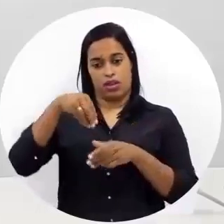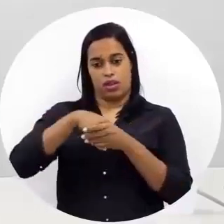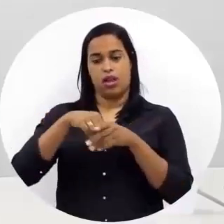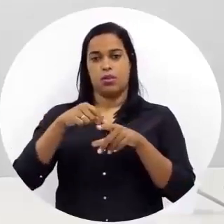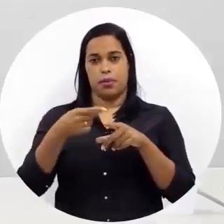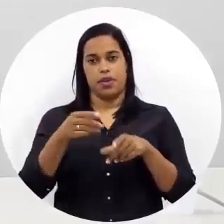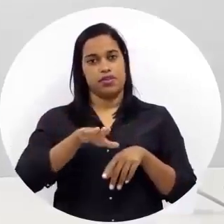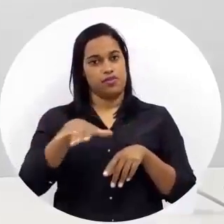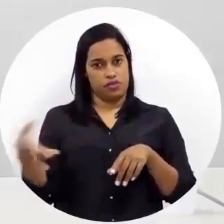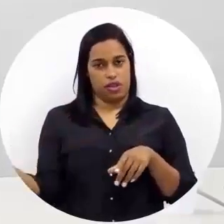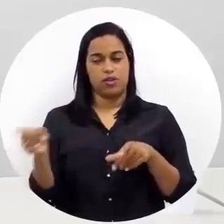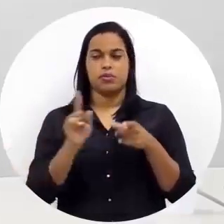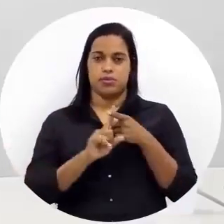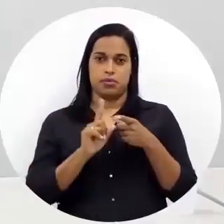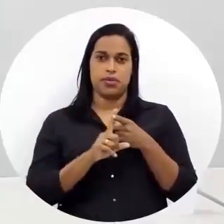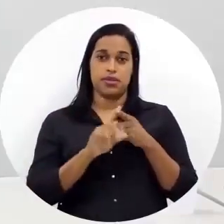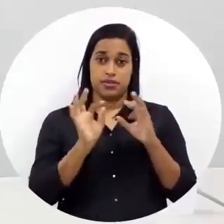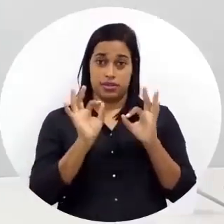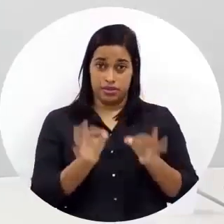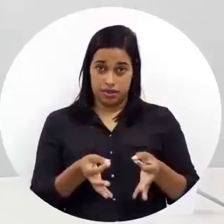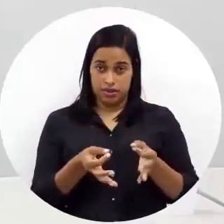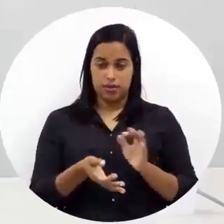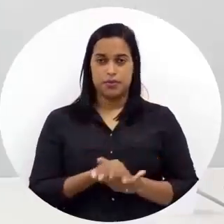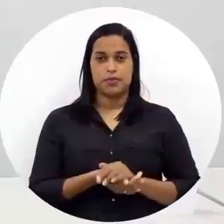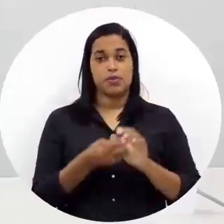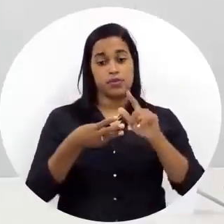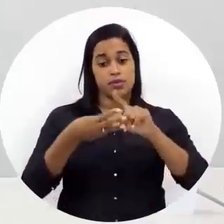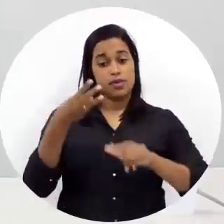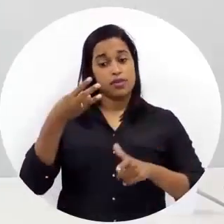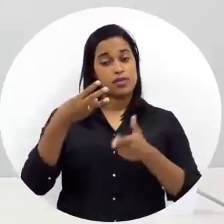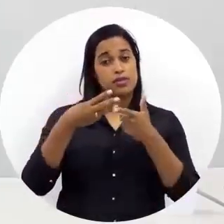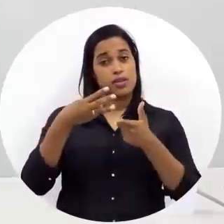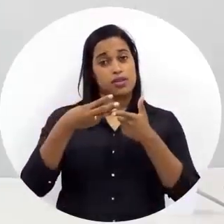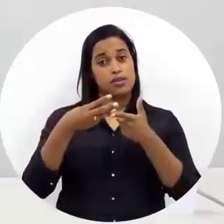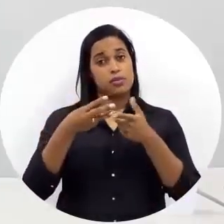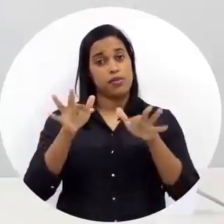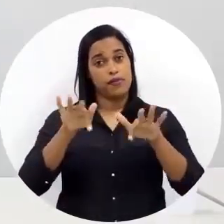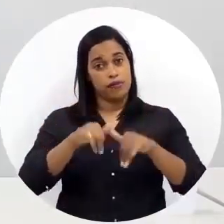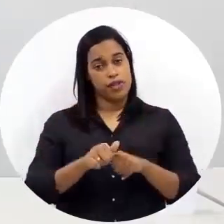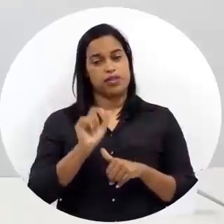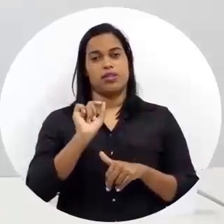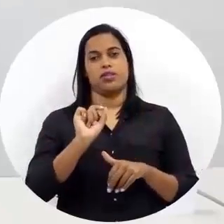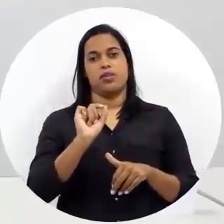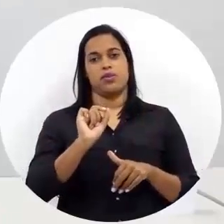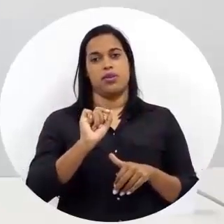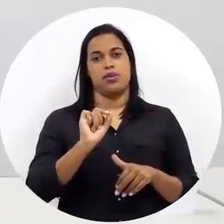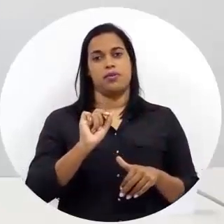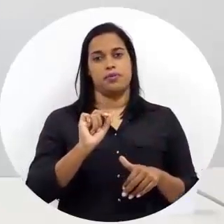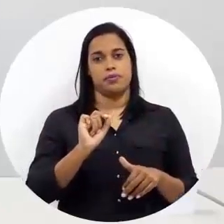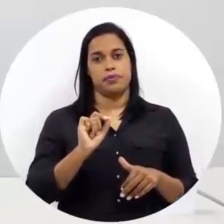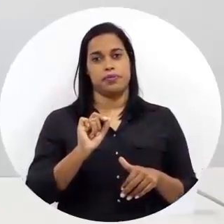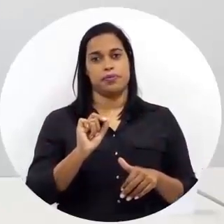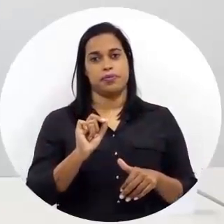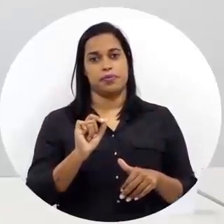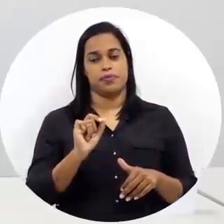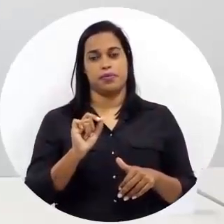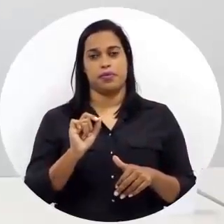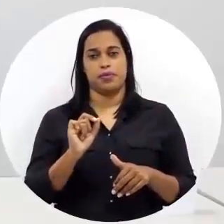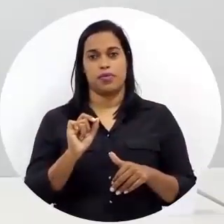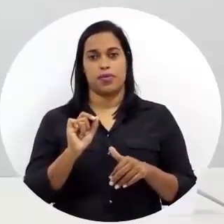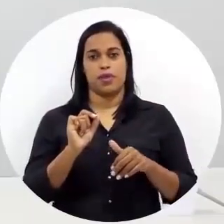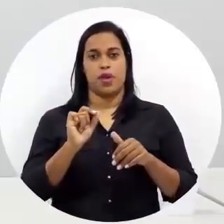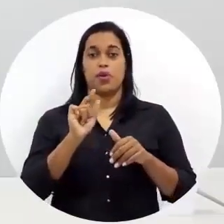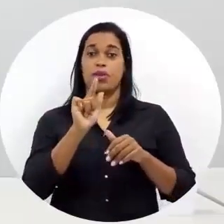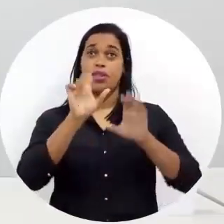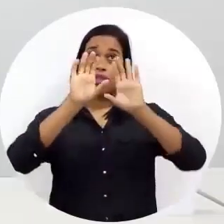internamente, mas também externamente, tá certo? E o terceiro, para a gente finalizar, seria o